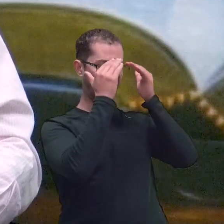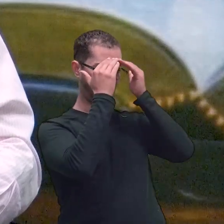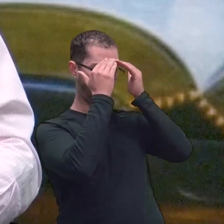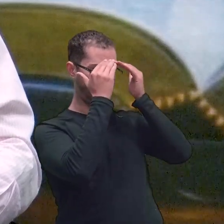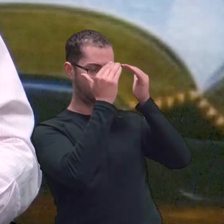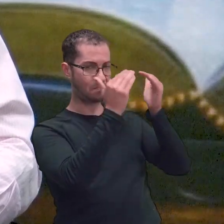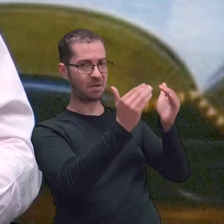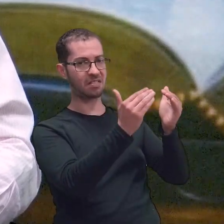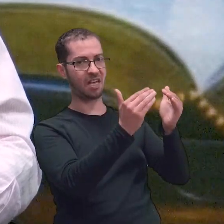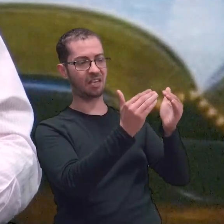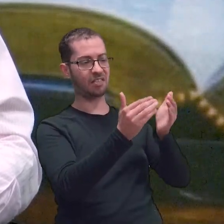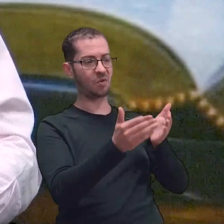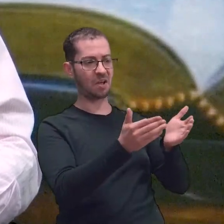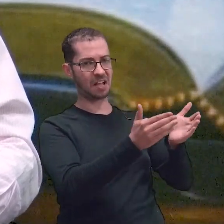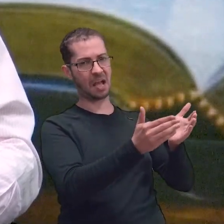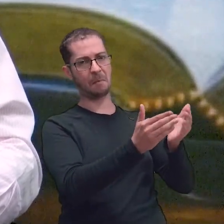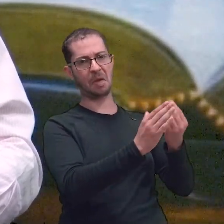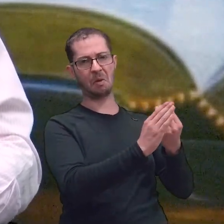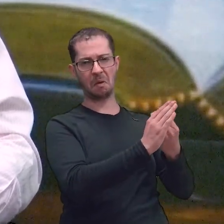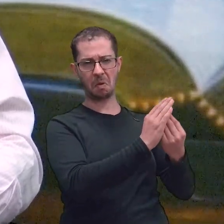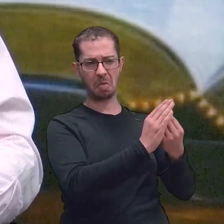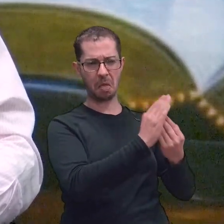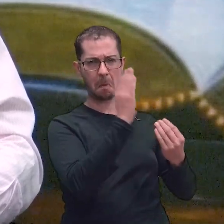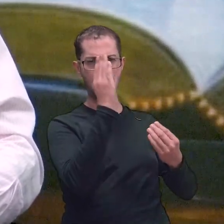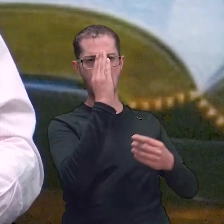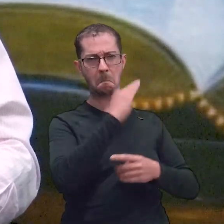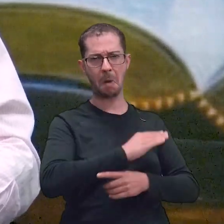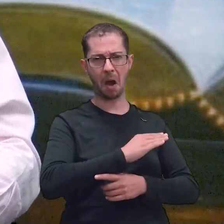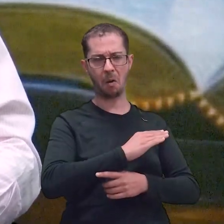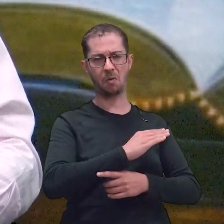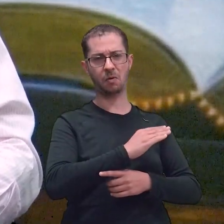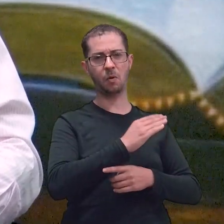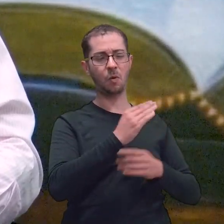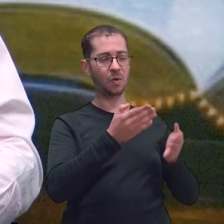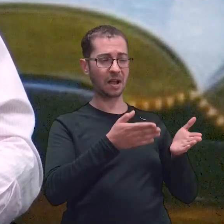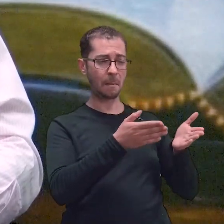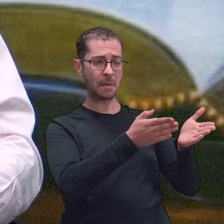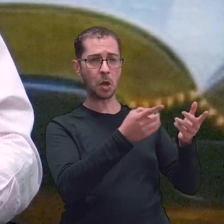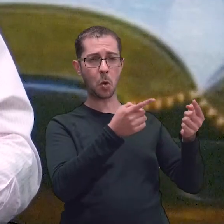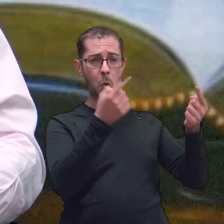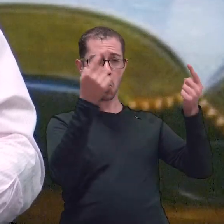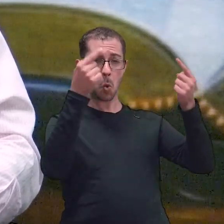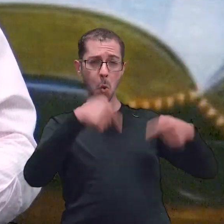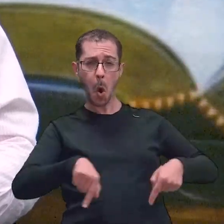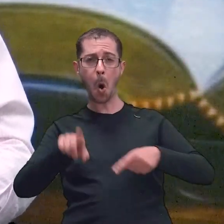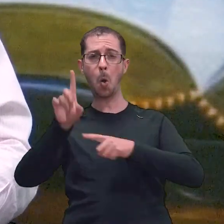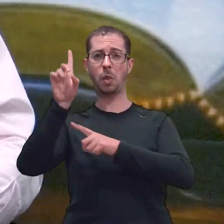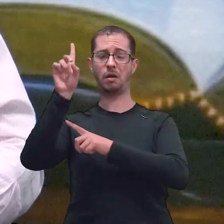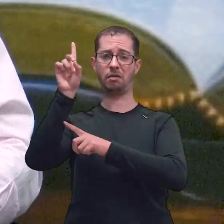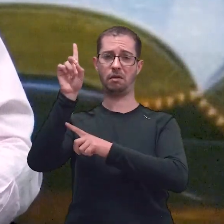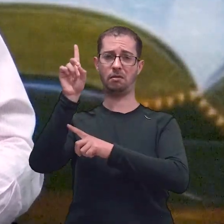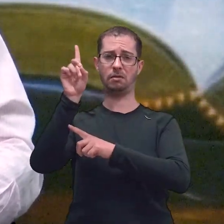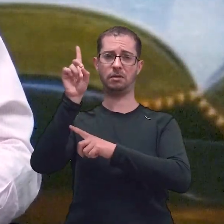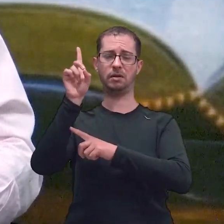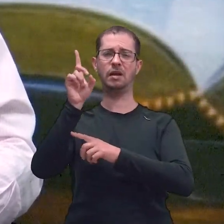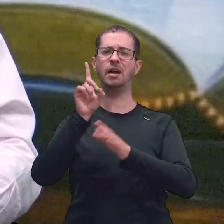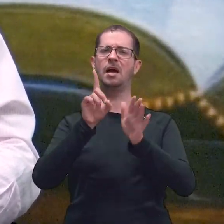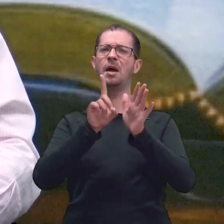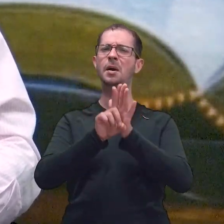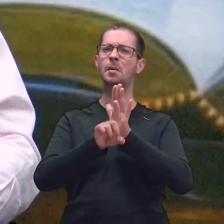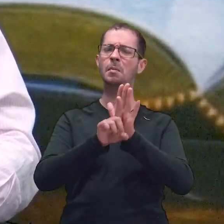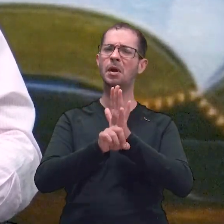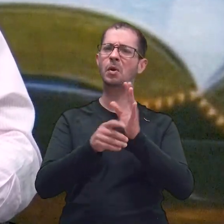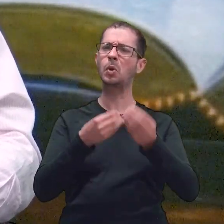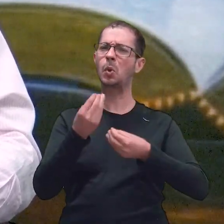Esse caminho dos pecadores aqui é um caminho hostil a Deus. Então, como é que nós temos andado? Será que nós